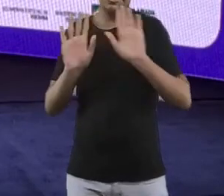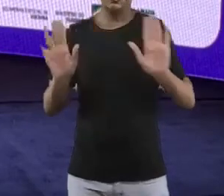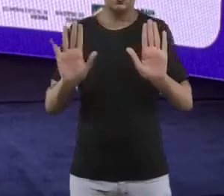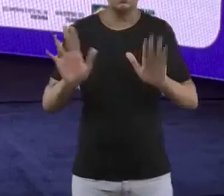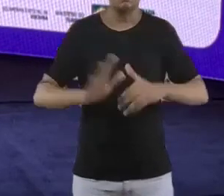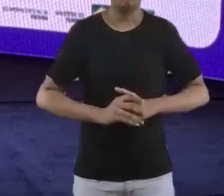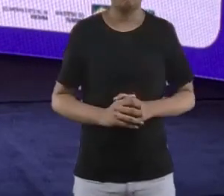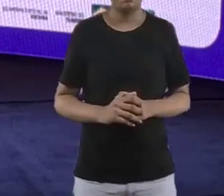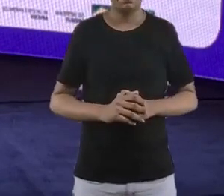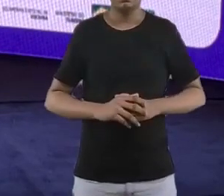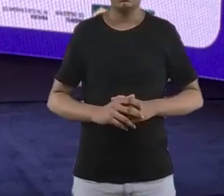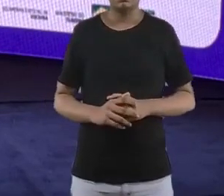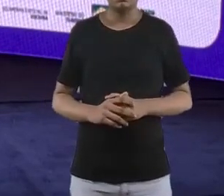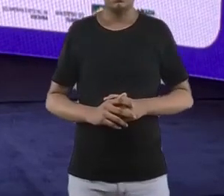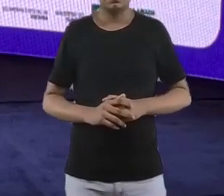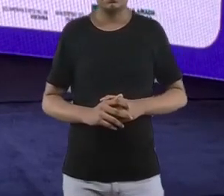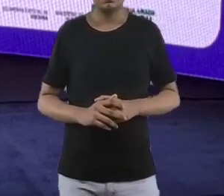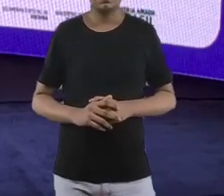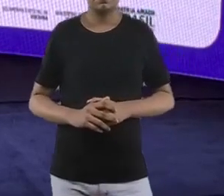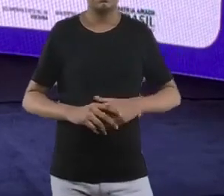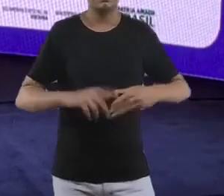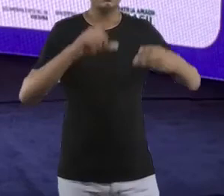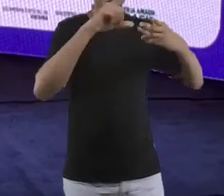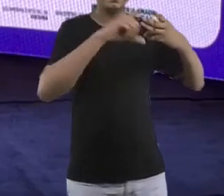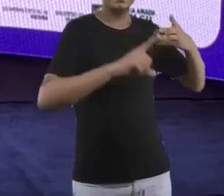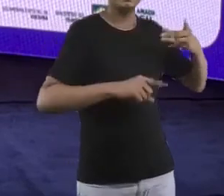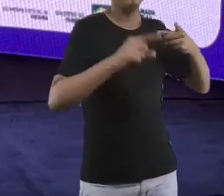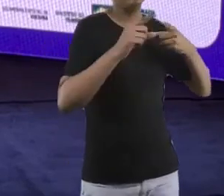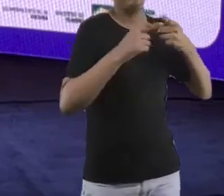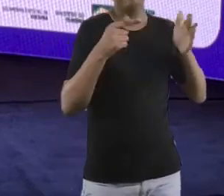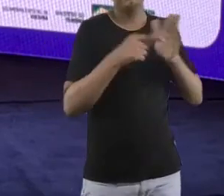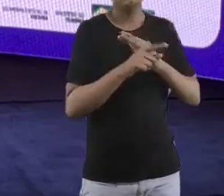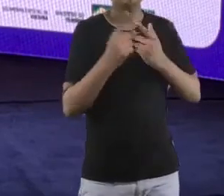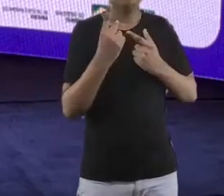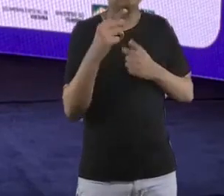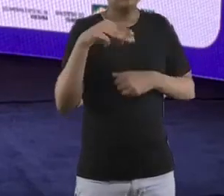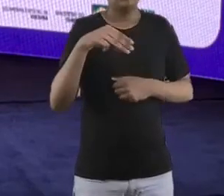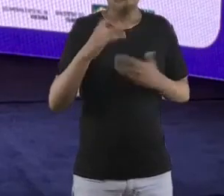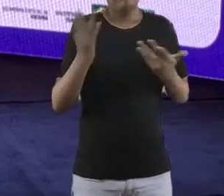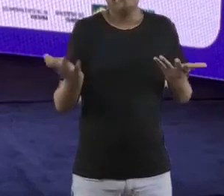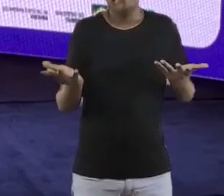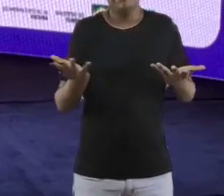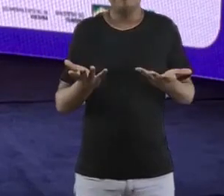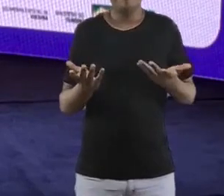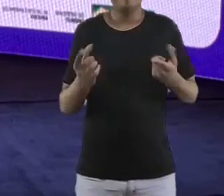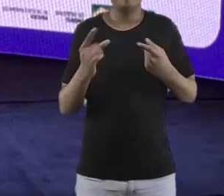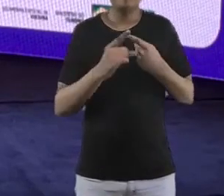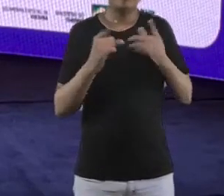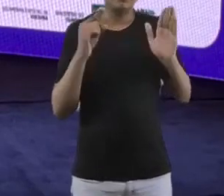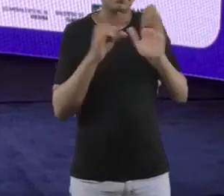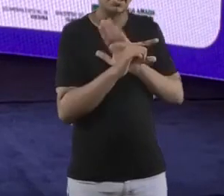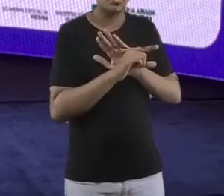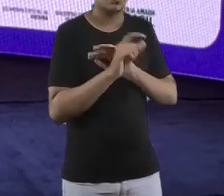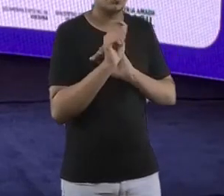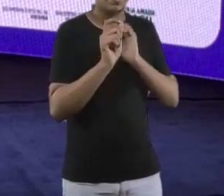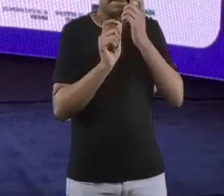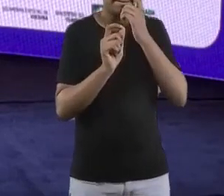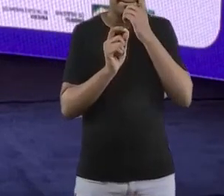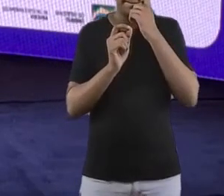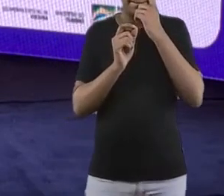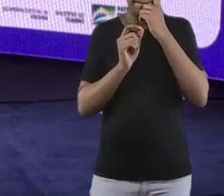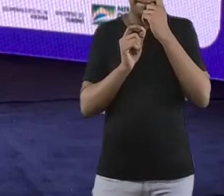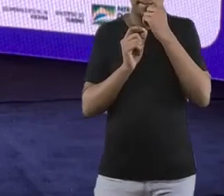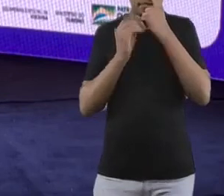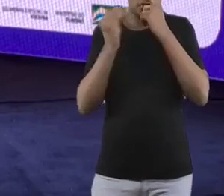três perguntas, não, três perguntas, mas tem um minuto. Bom, eu tenho uma pergunta que era como é que é esse alinhamento entre os KPIs do